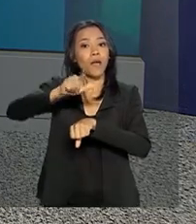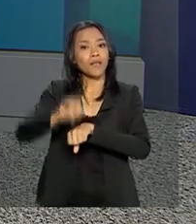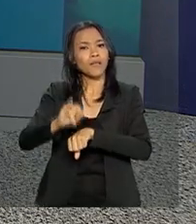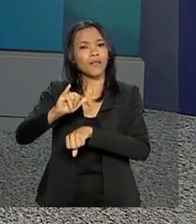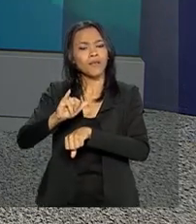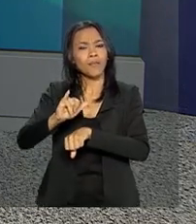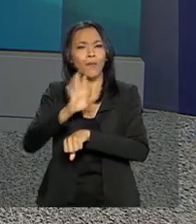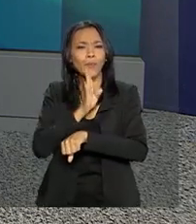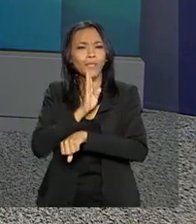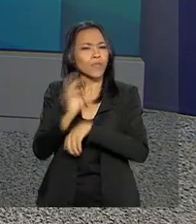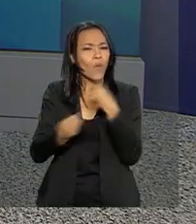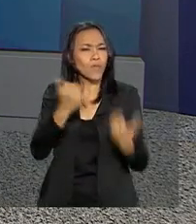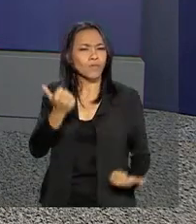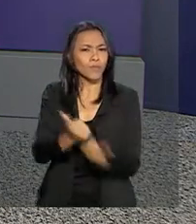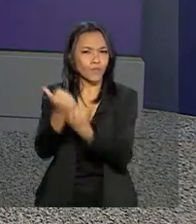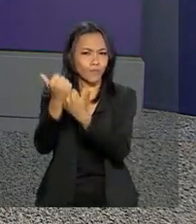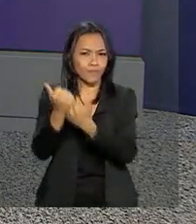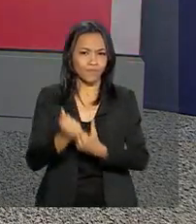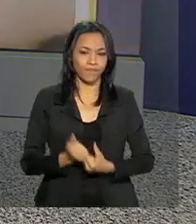perto essa cooperação.